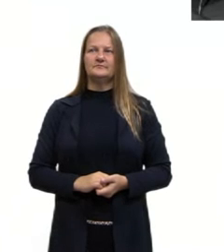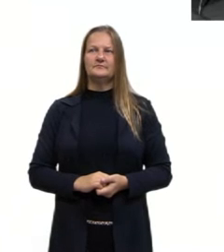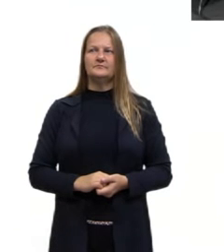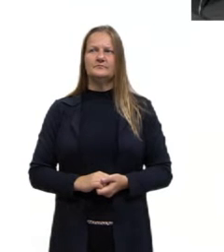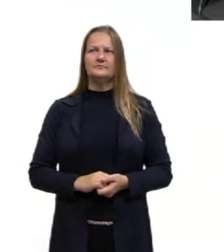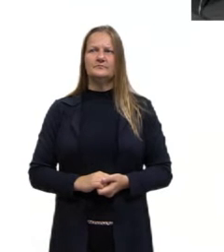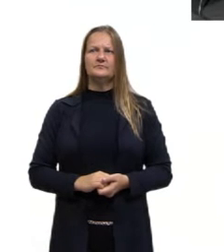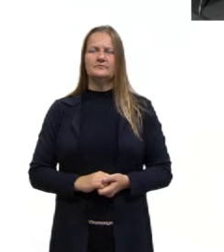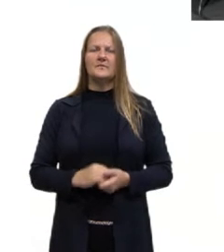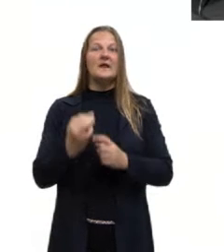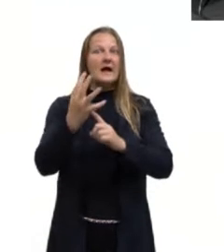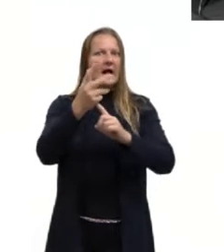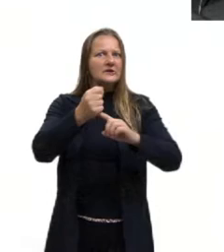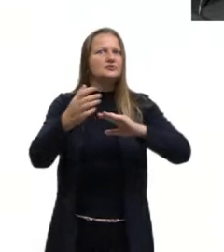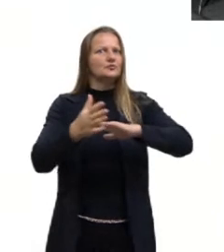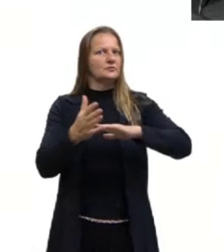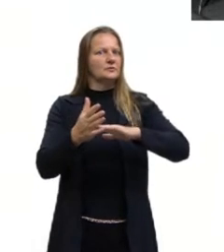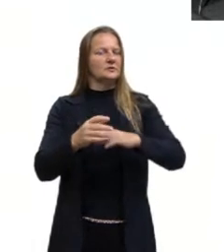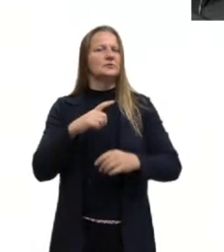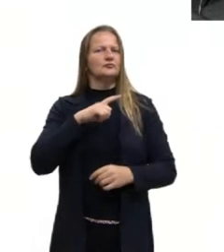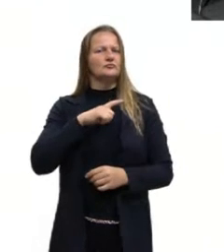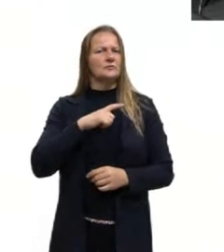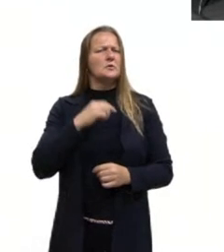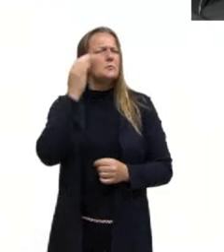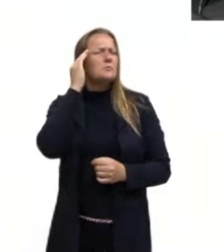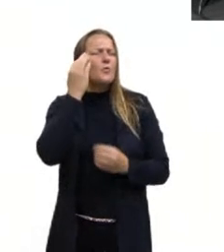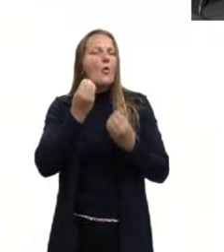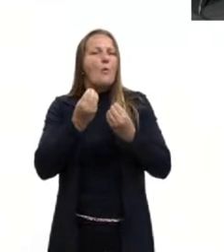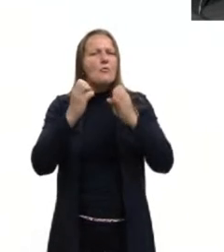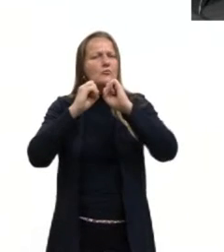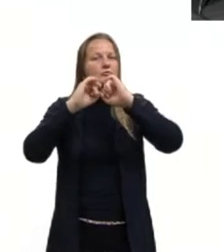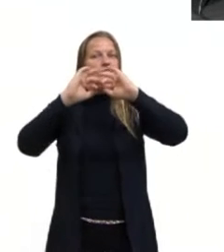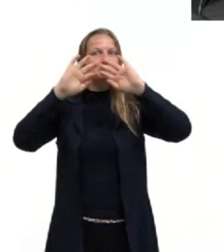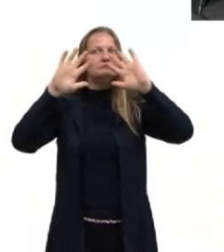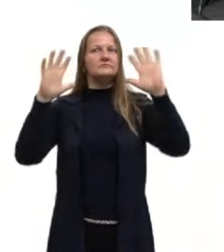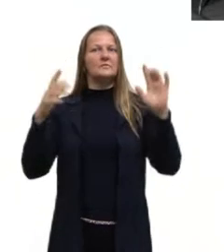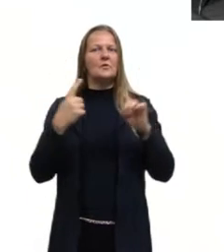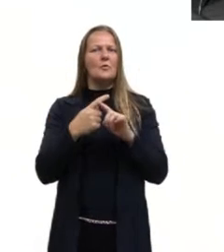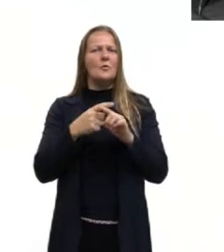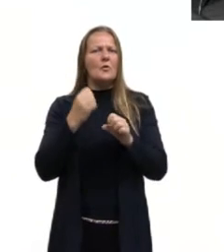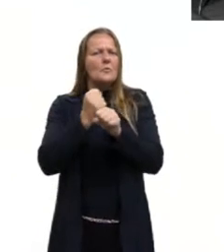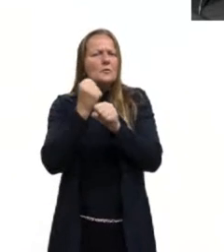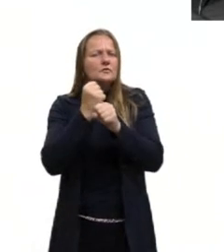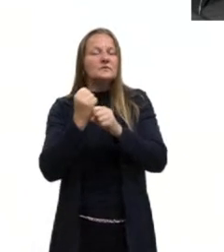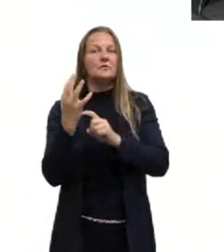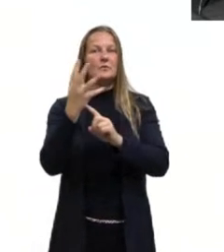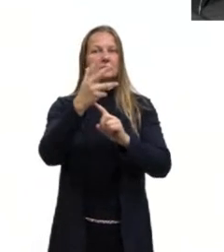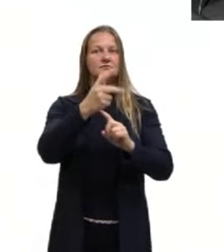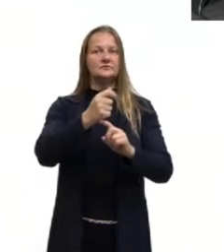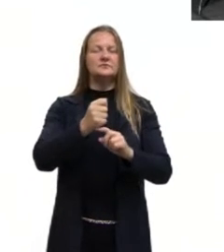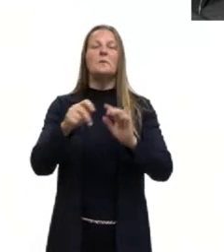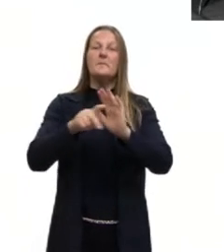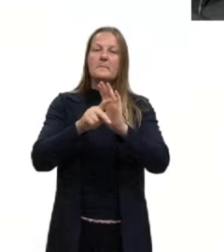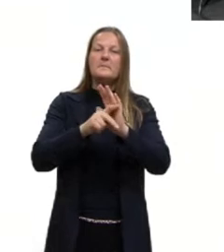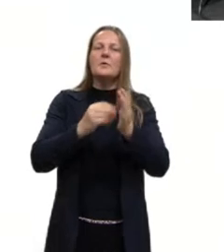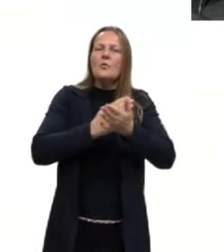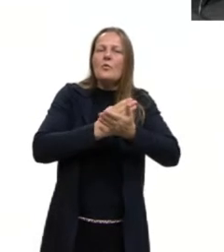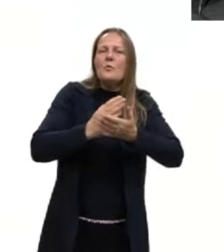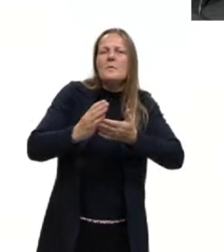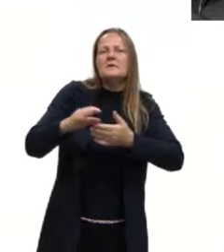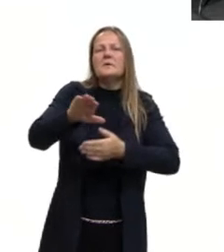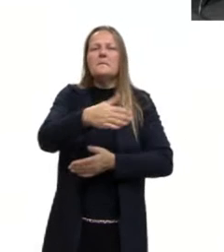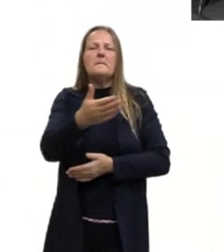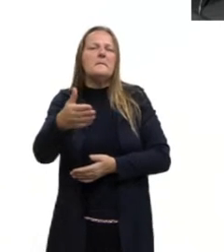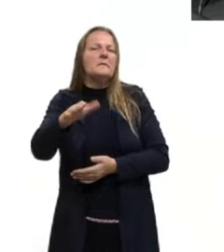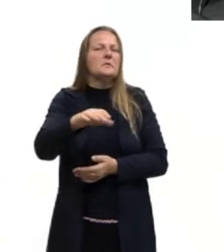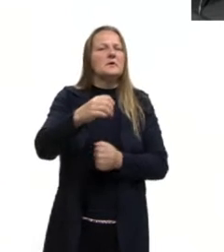A arte contemporânea, nós entendemos como a produção artística que começa ali a partir